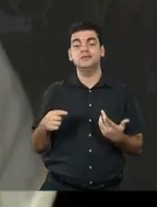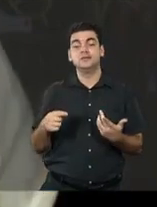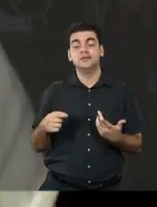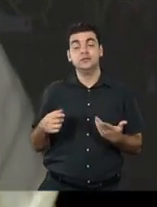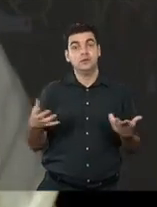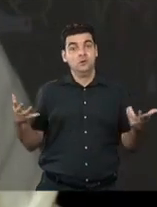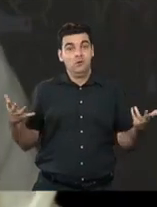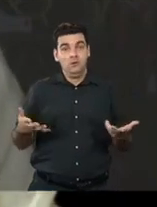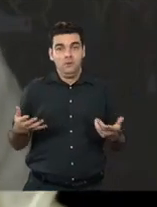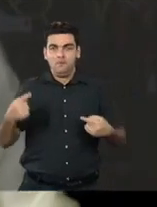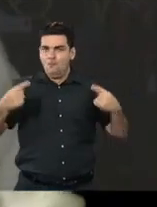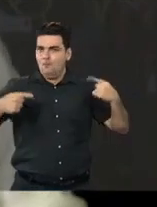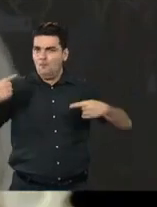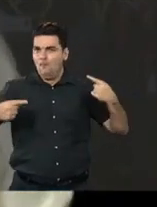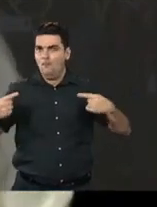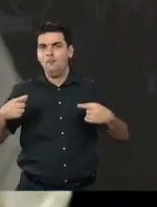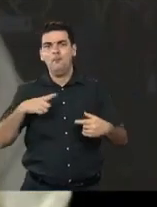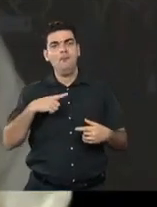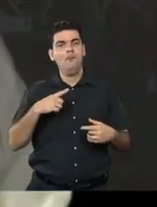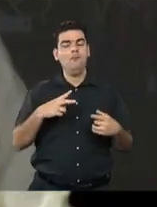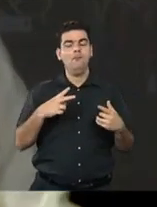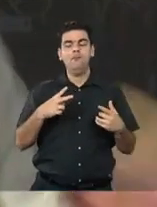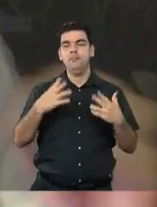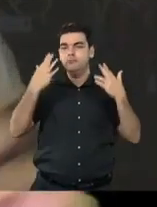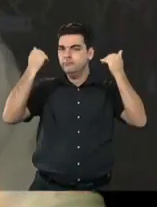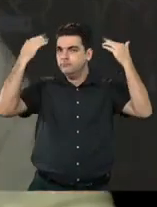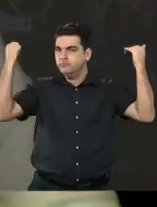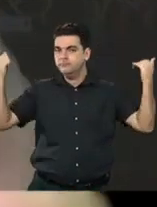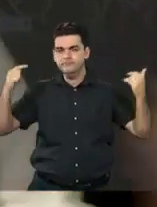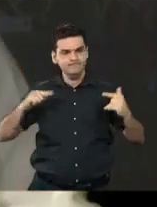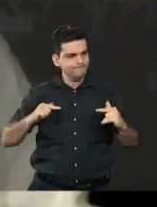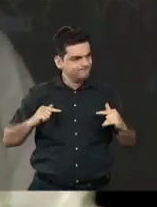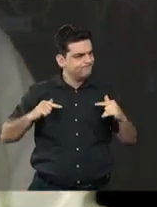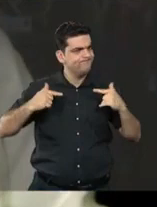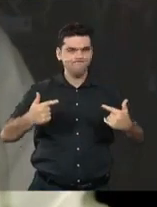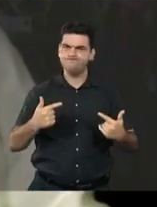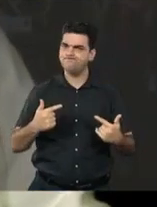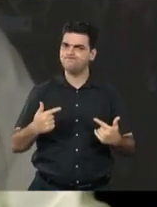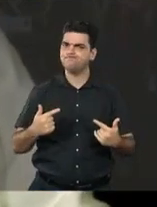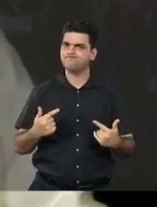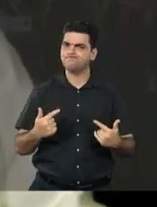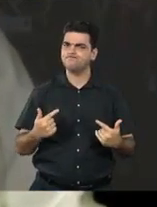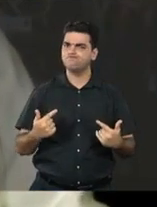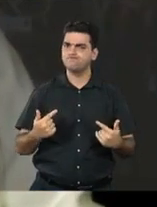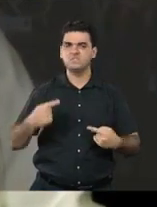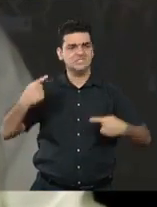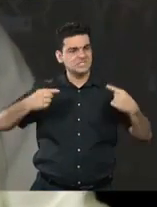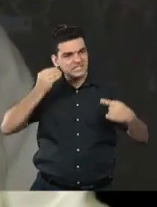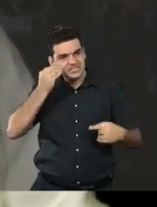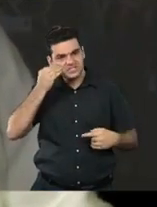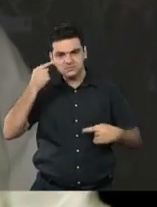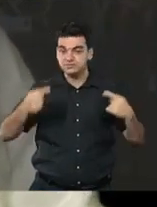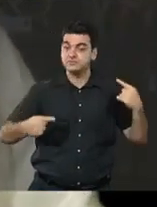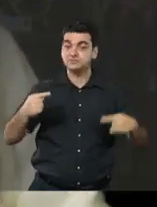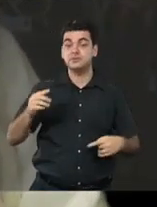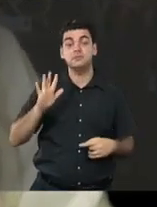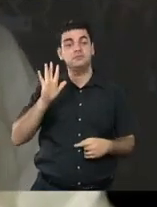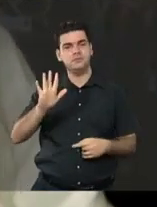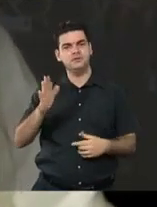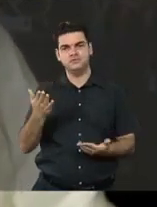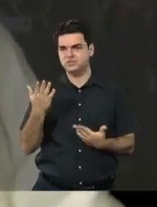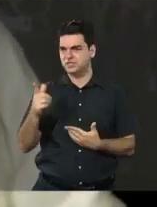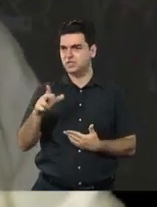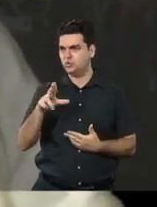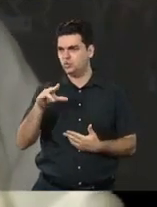aqui a gente está vendo nessa conversa, duas expoentes que vêm trilhando um caminho luminoso, nesse sentido, agora, pela tua